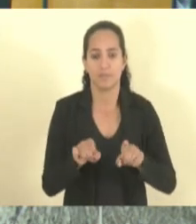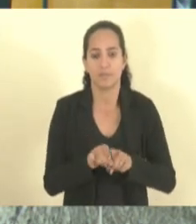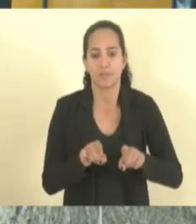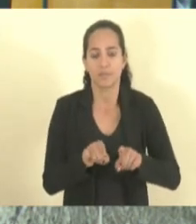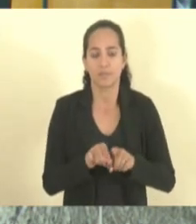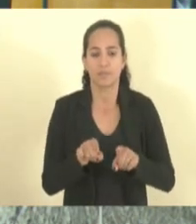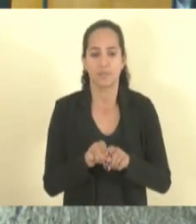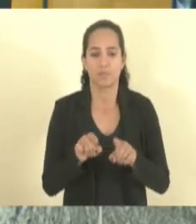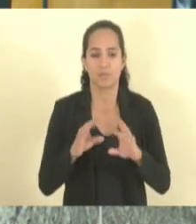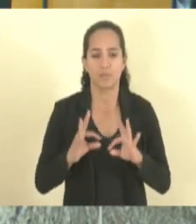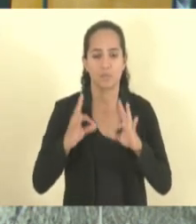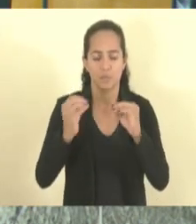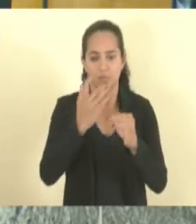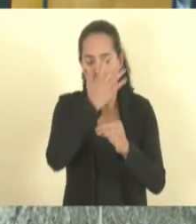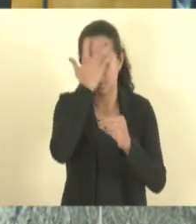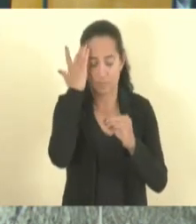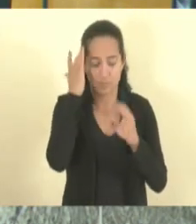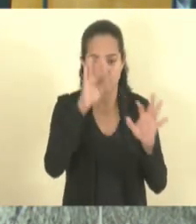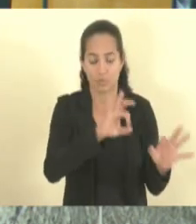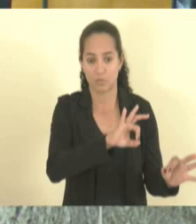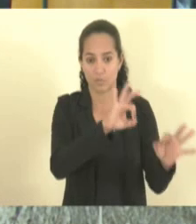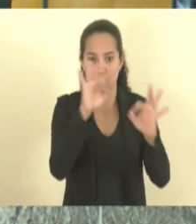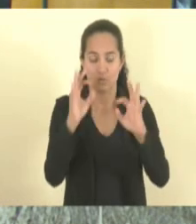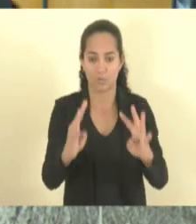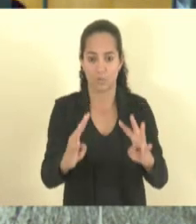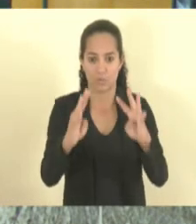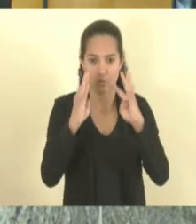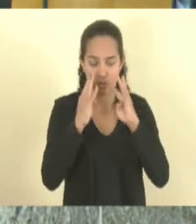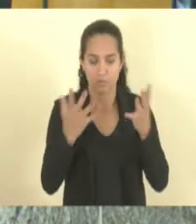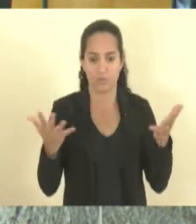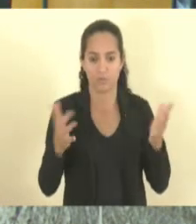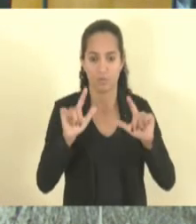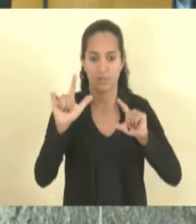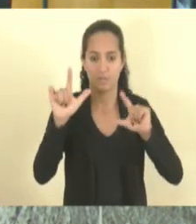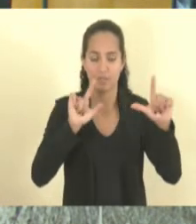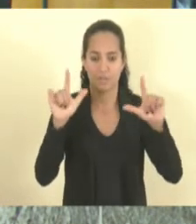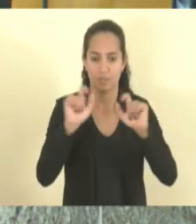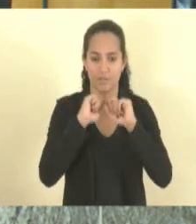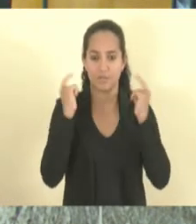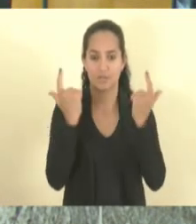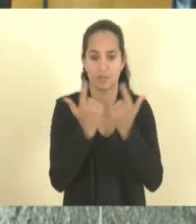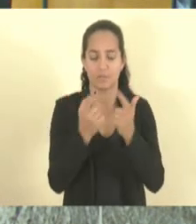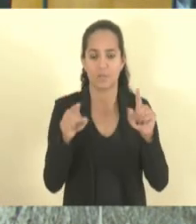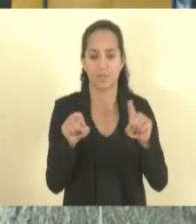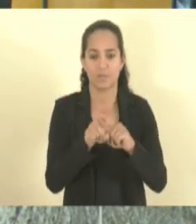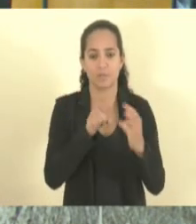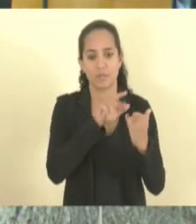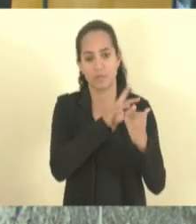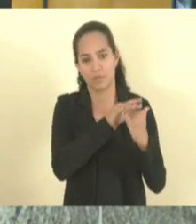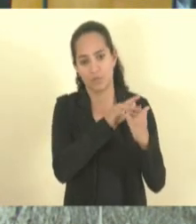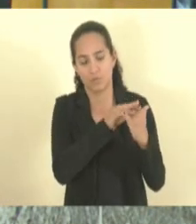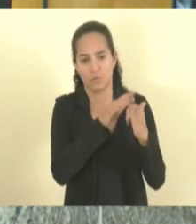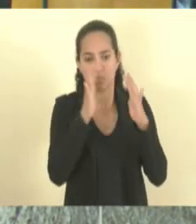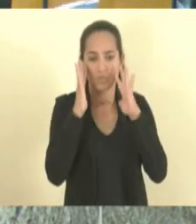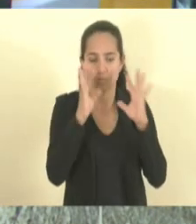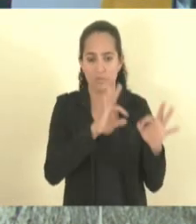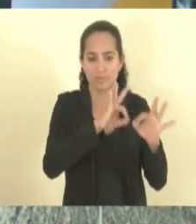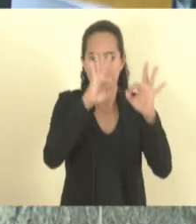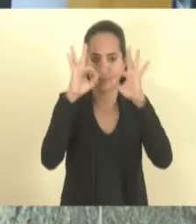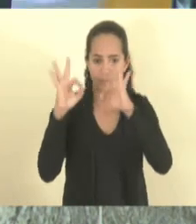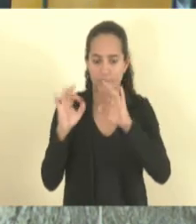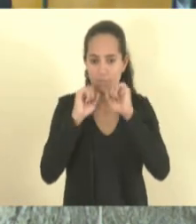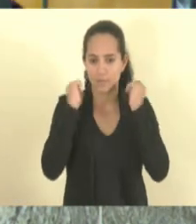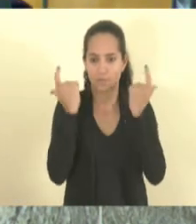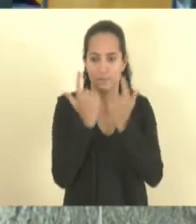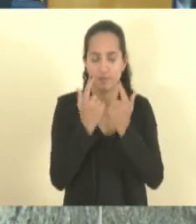a todos que nos assistem pela TV Assembleia e pelas redes sociais da Assembleia